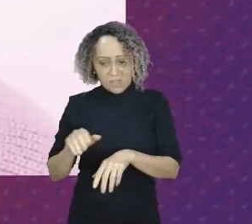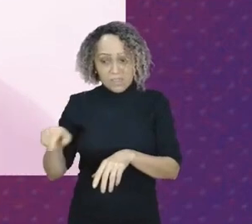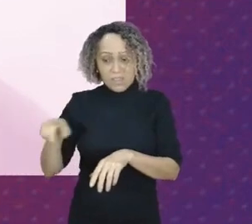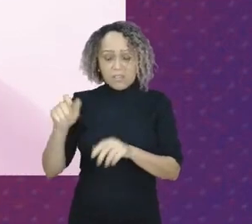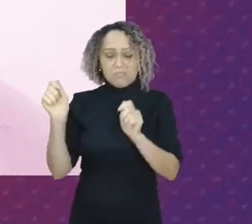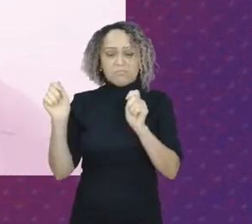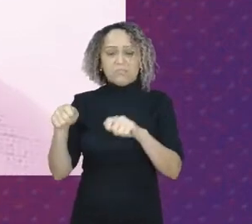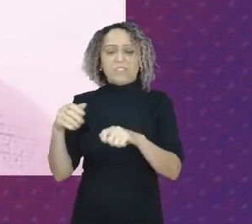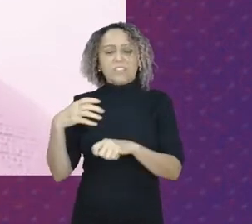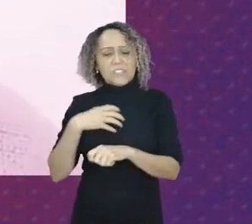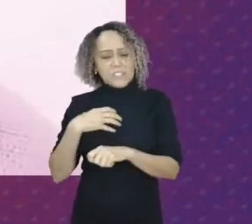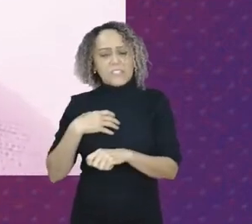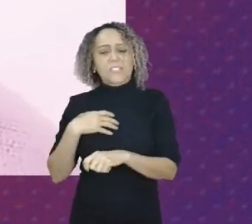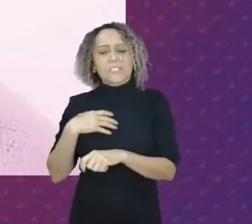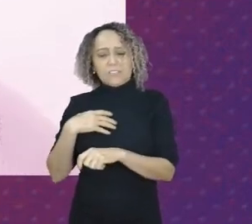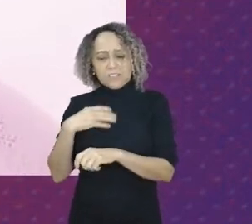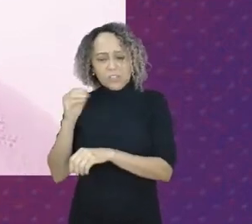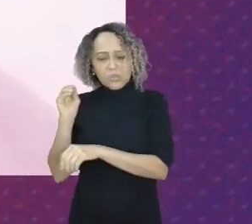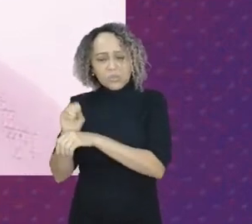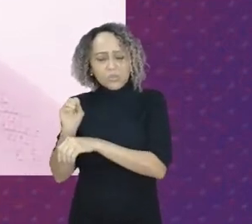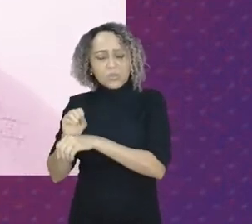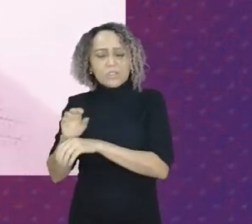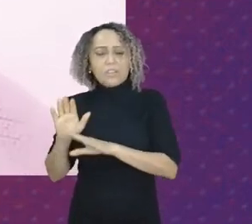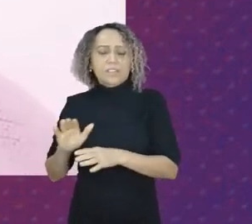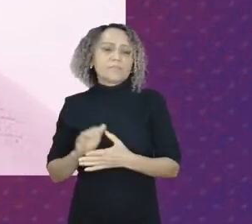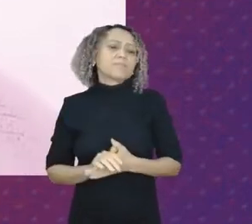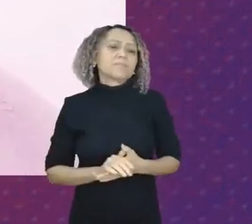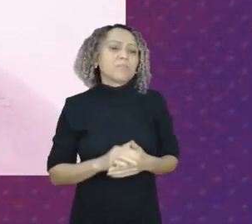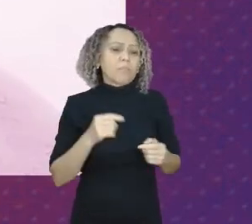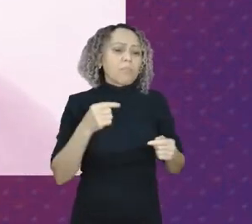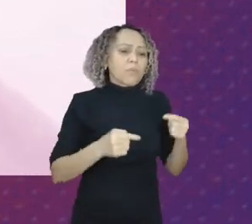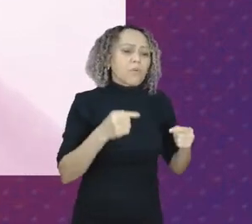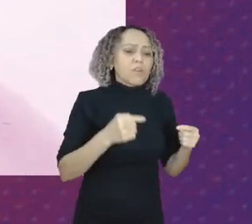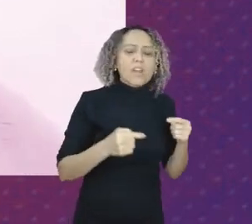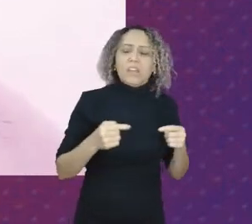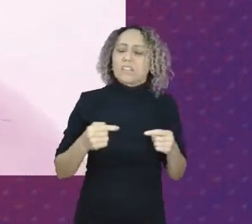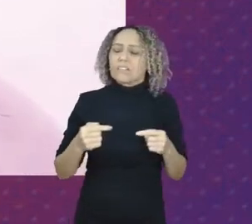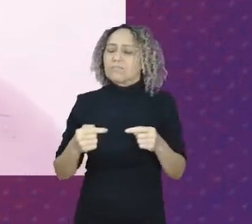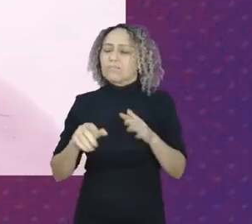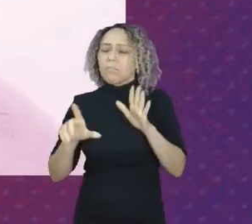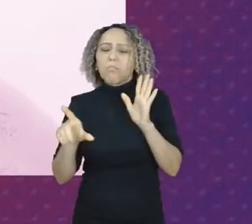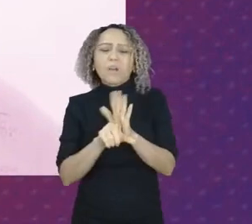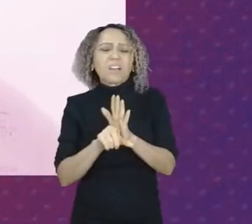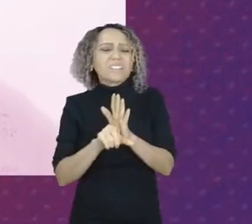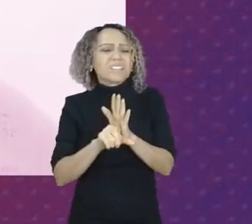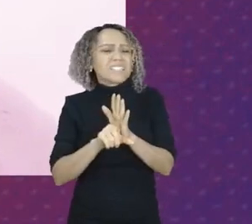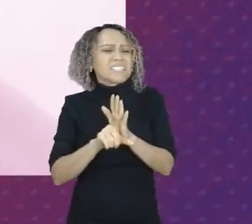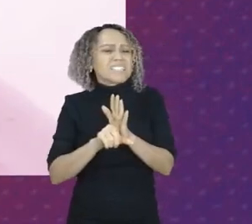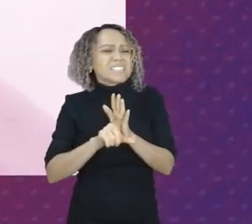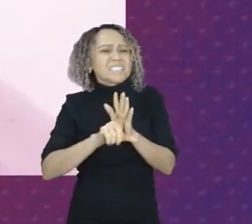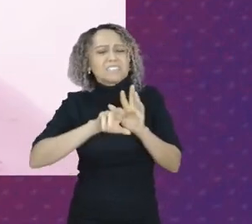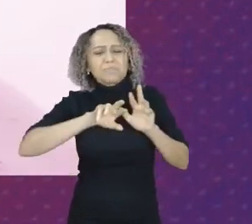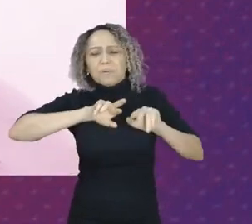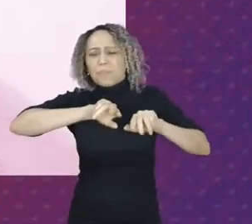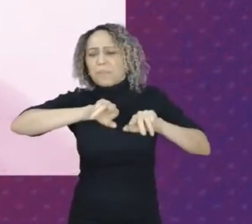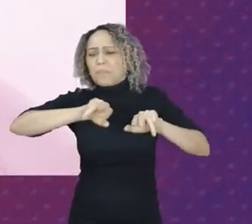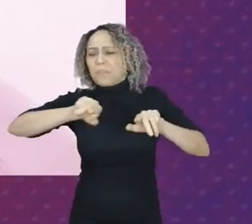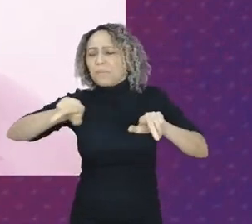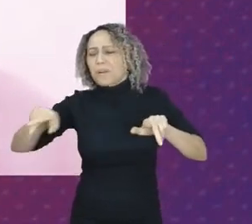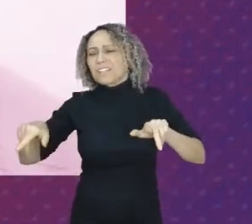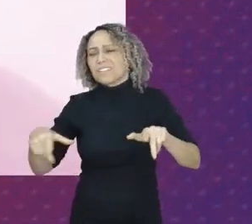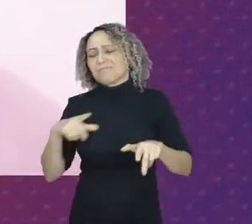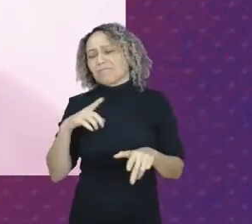Políticas nós temos diversas, assim como leis, nós temos inúmeras, mas essas leis,